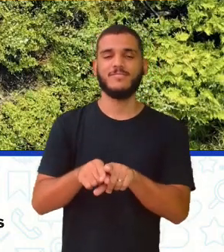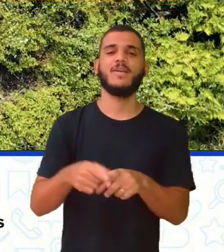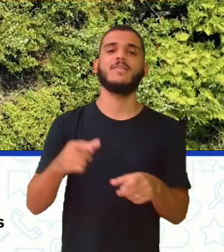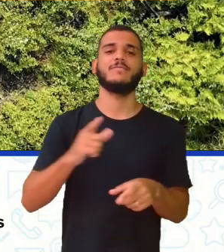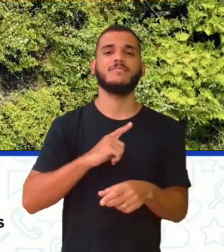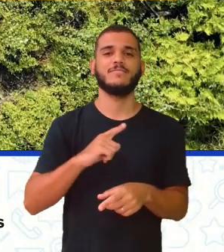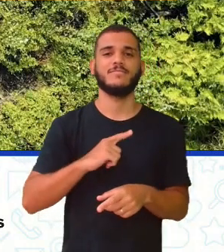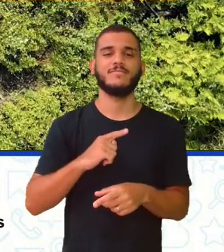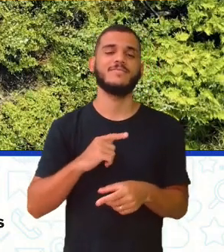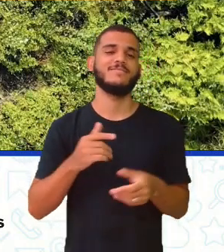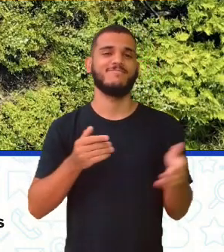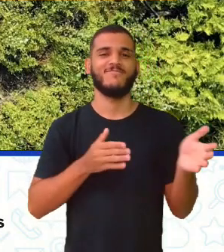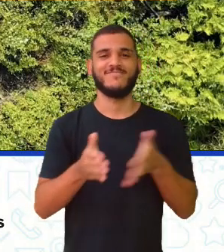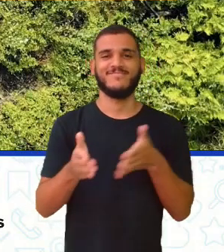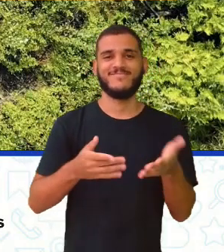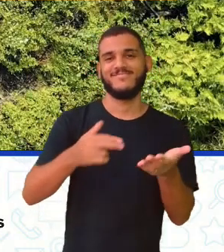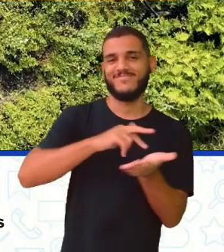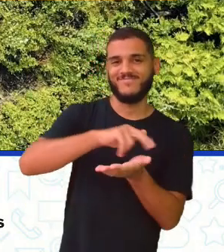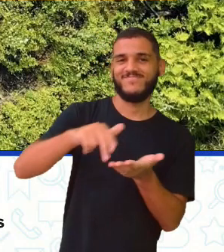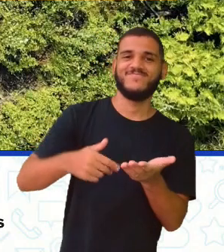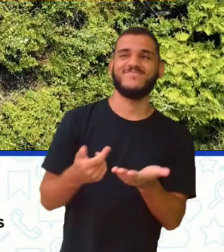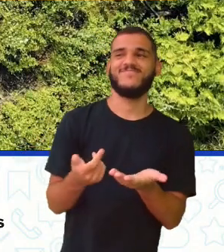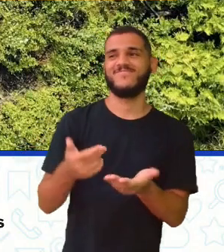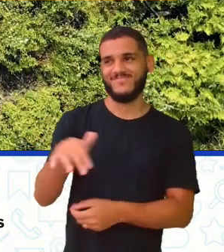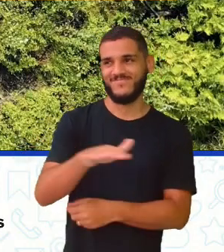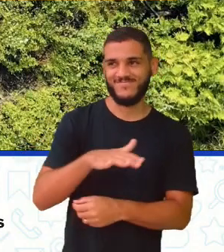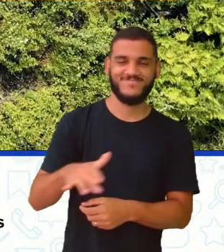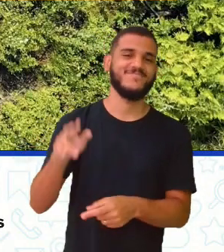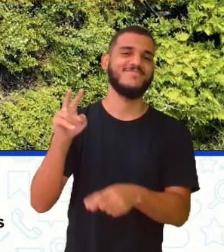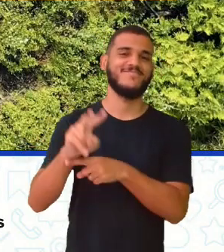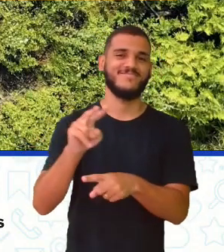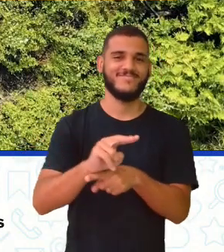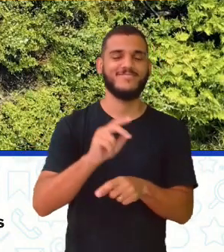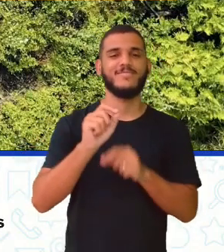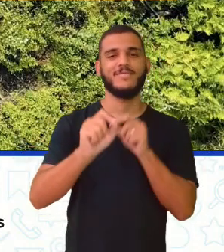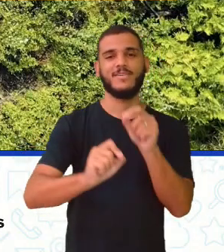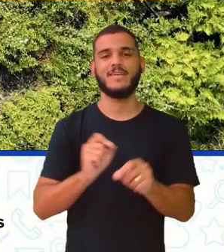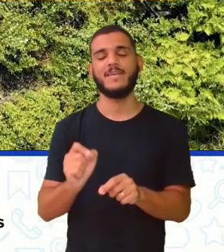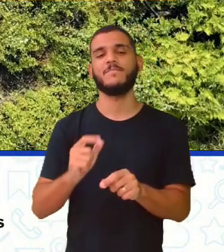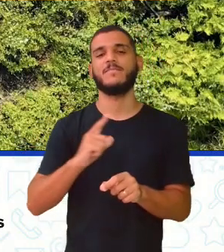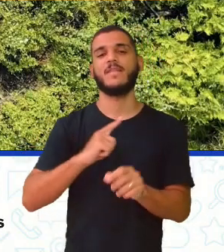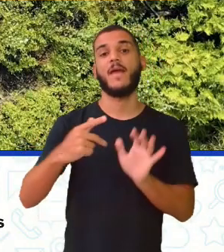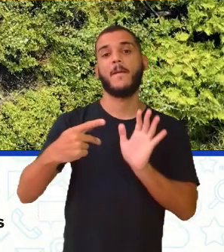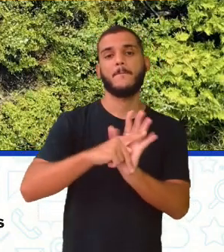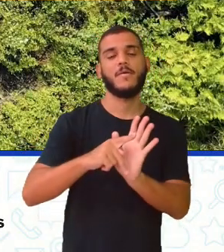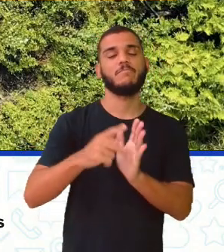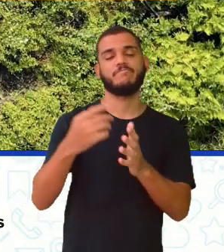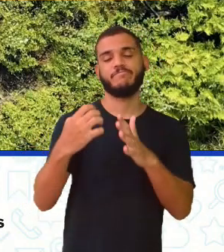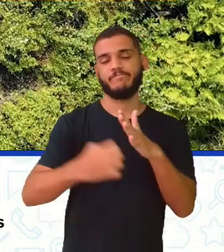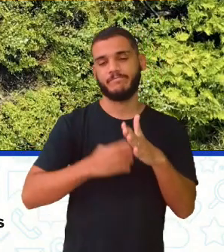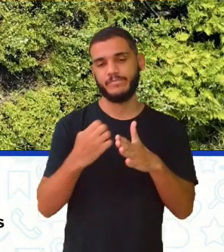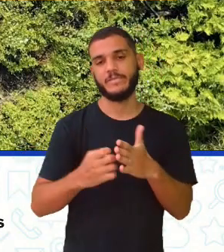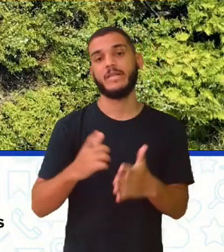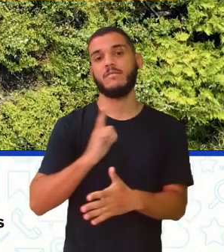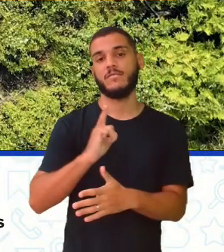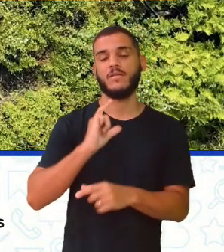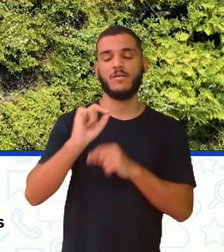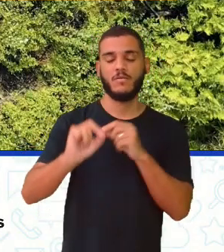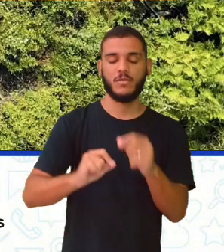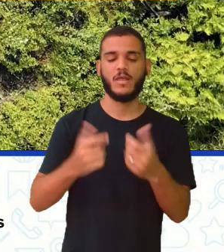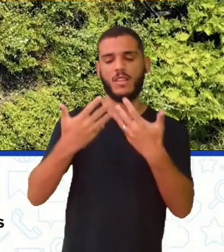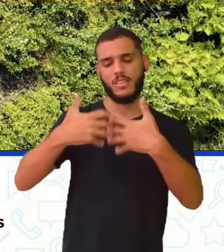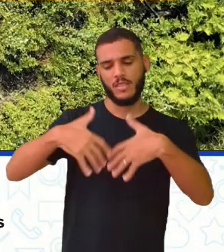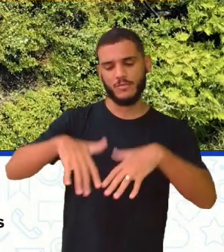grandes áreas, muitas vezes para aí o cultivo de monoculturas, né? Se a gente tem uma camada natural,